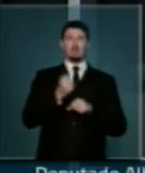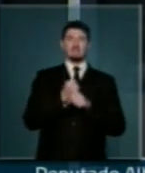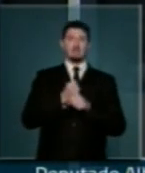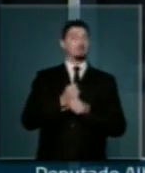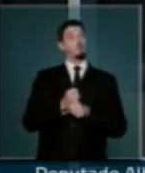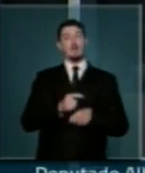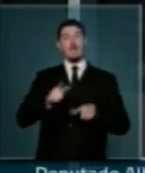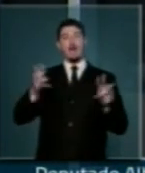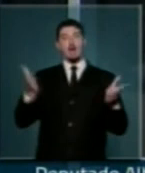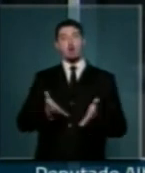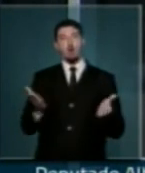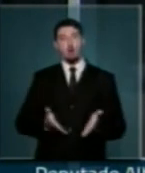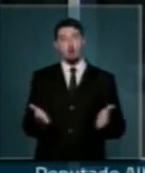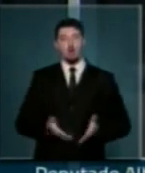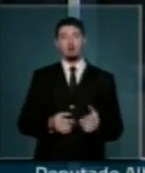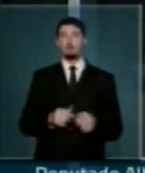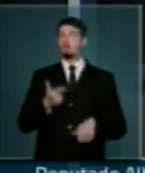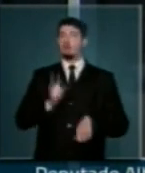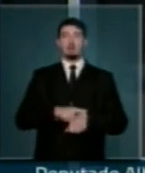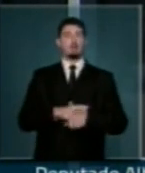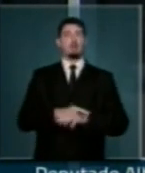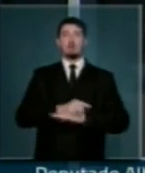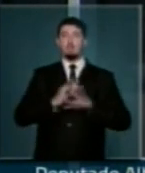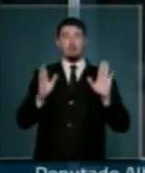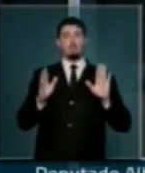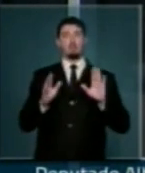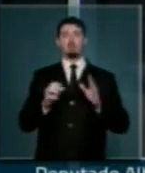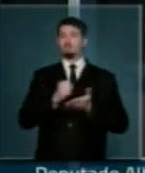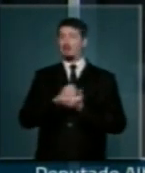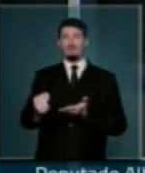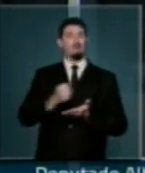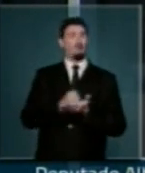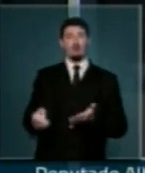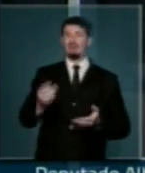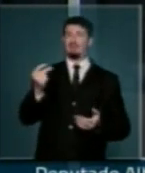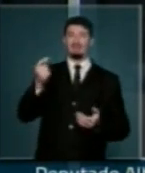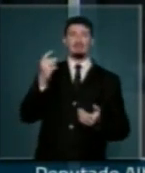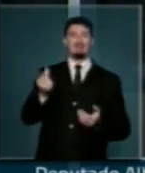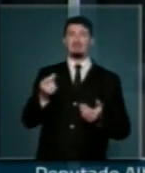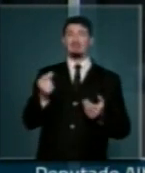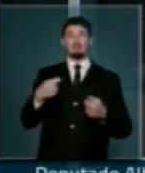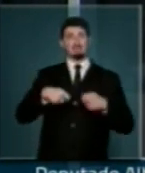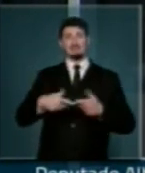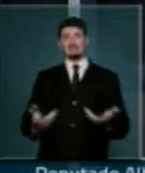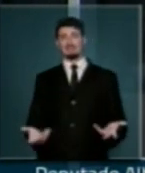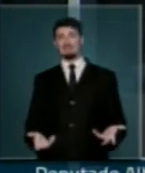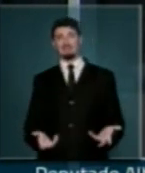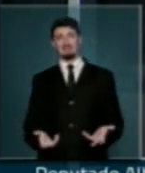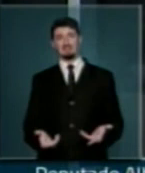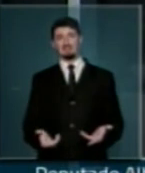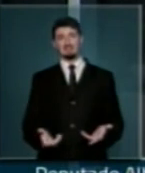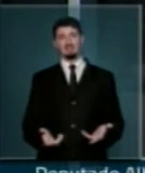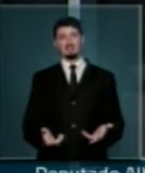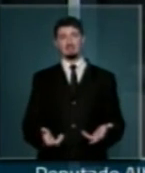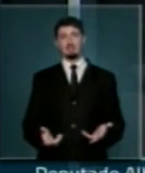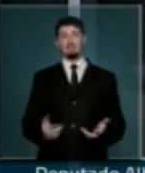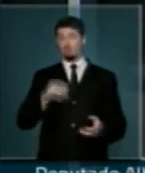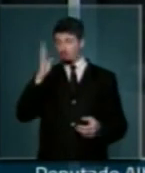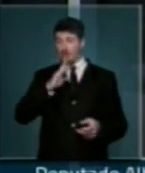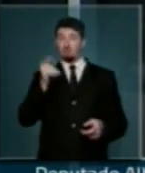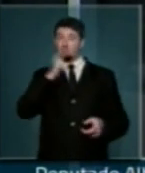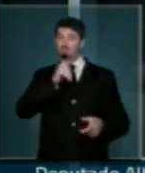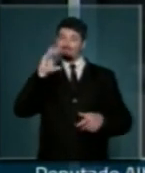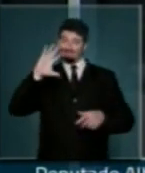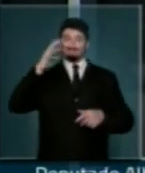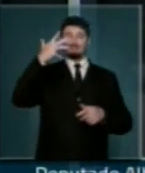não. Tem que ser imediatamente. Não há mais tempo. O tempo venceu já. A reforma é necessária e fundamental para o país